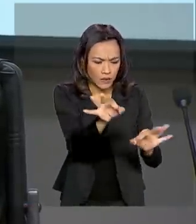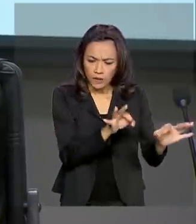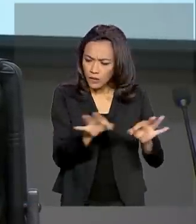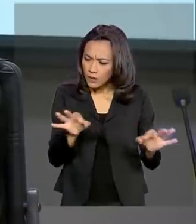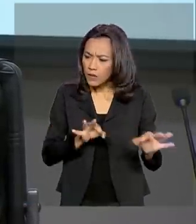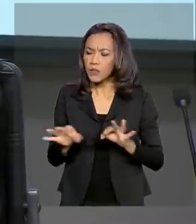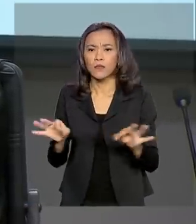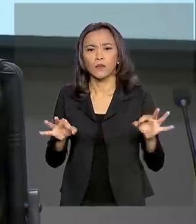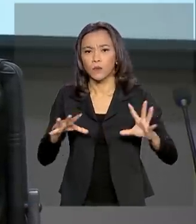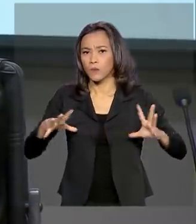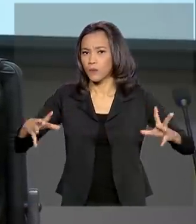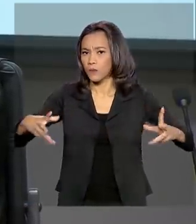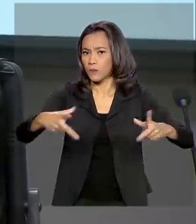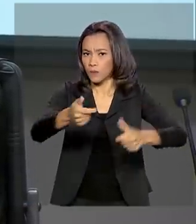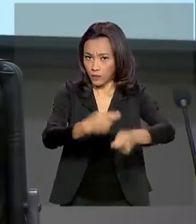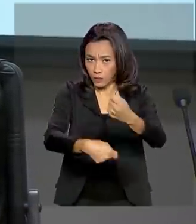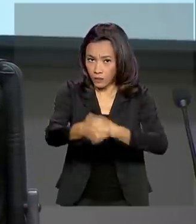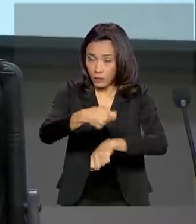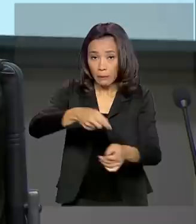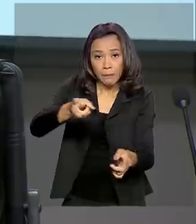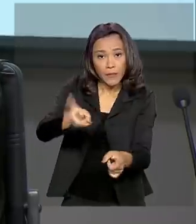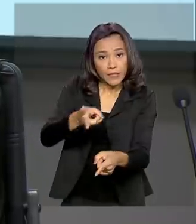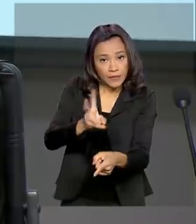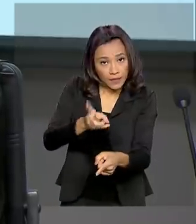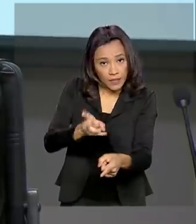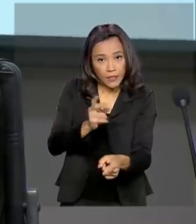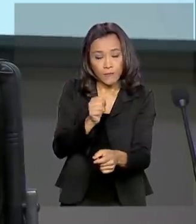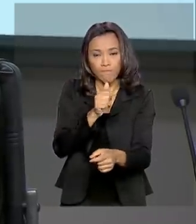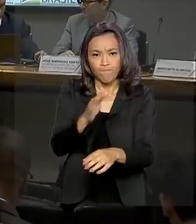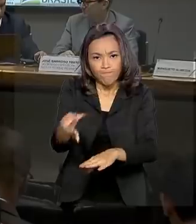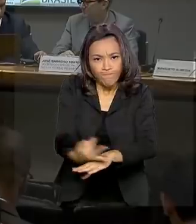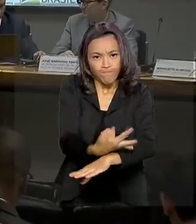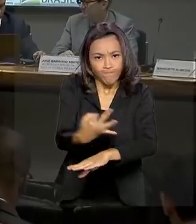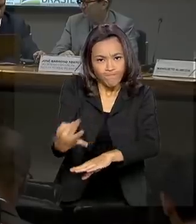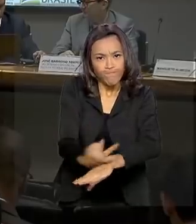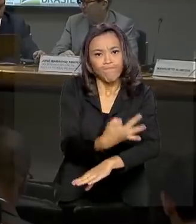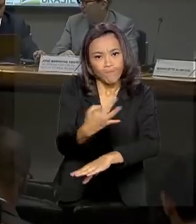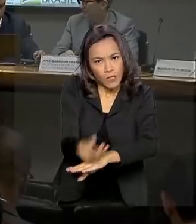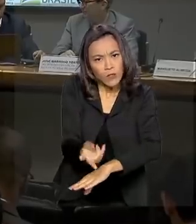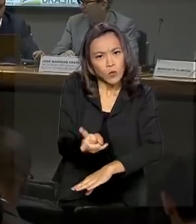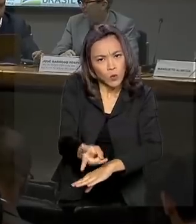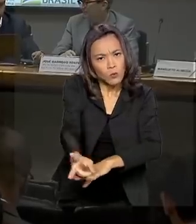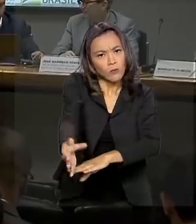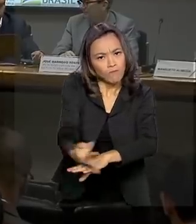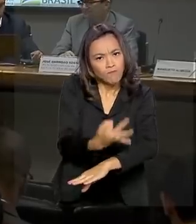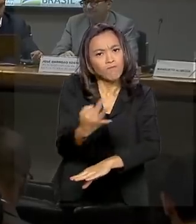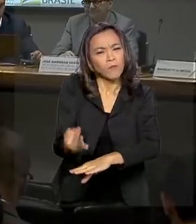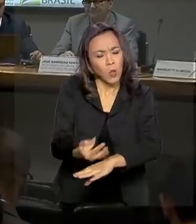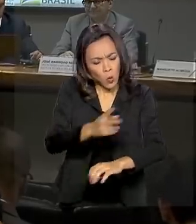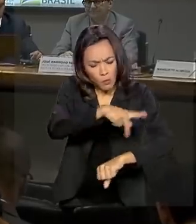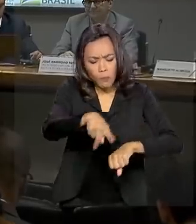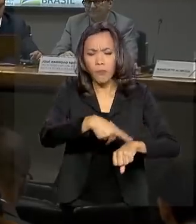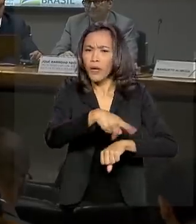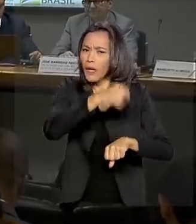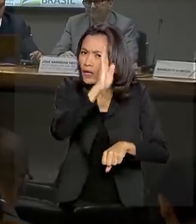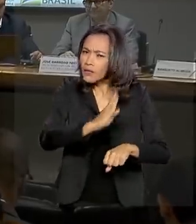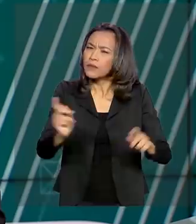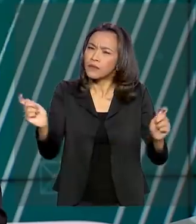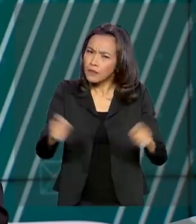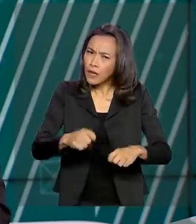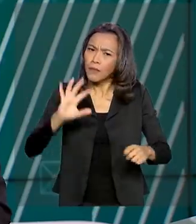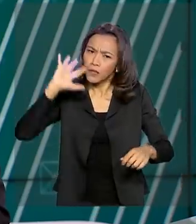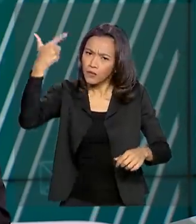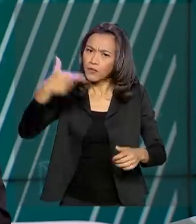reformas estruturantes, ela mantém a resiliência e ela fura essa onda. O Brasil tem condições de atravessar isso, isso é transitório.